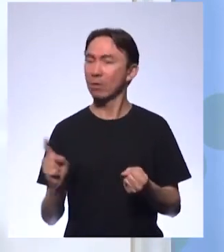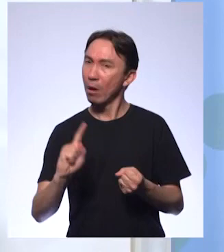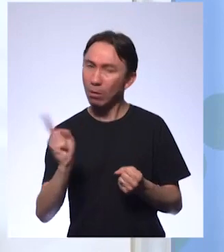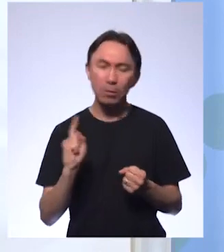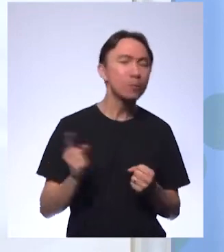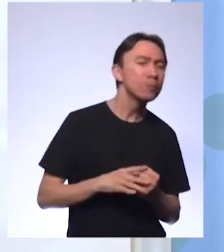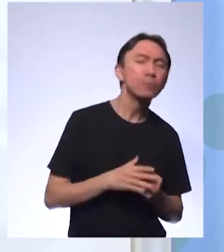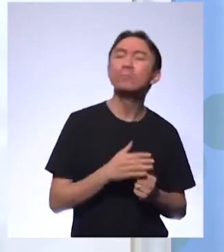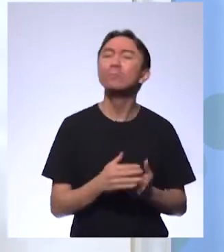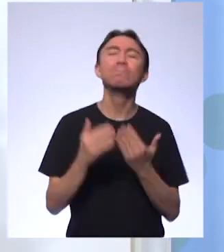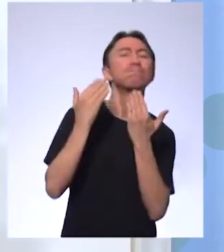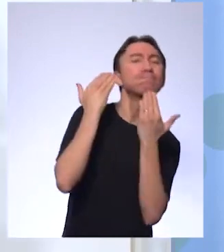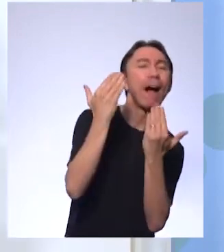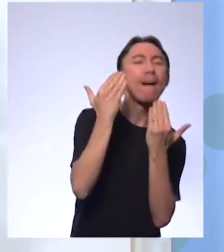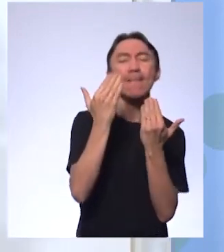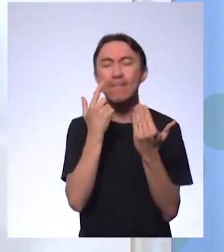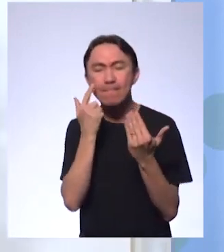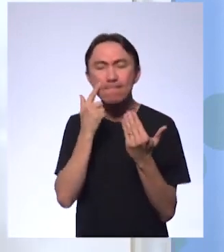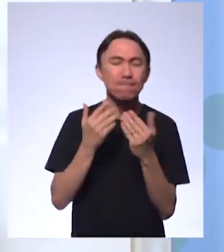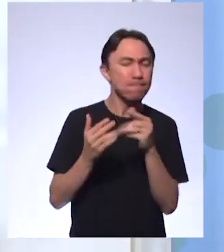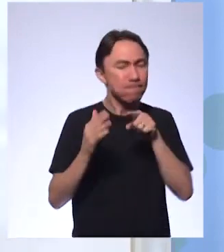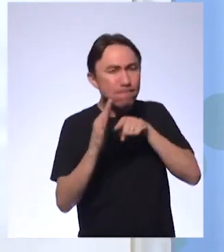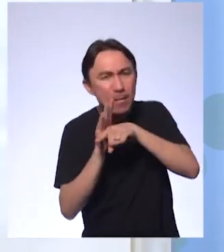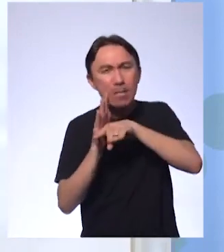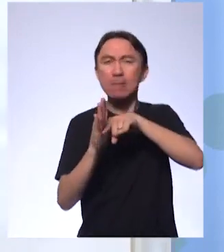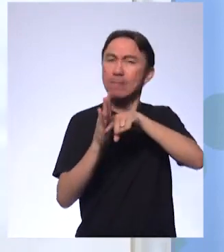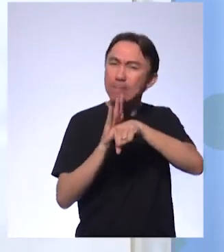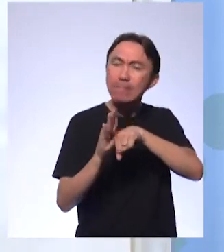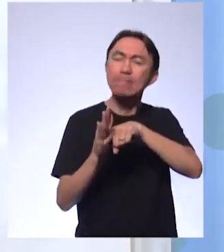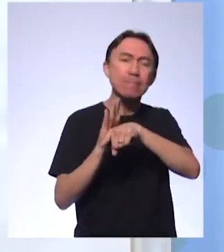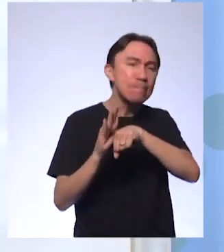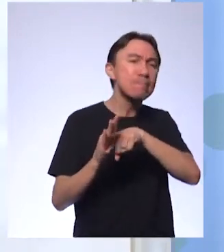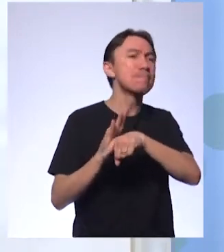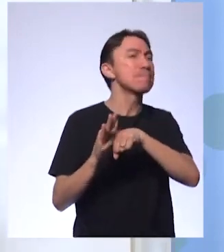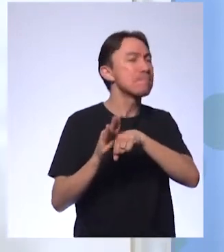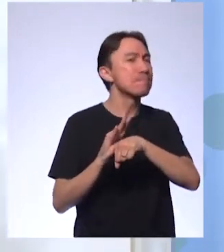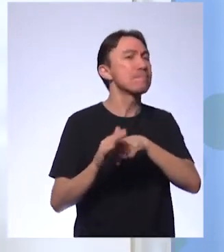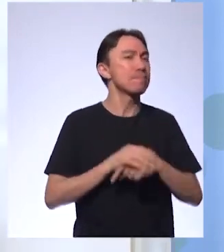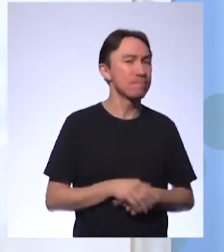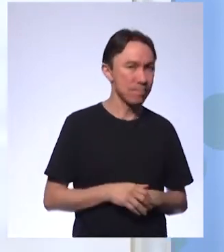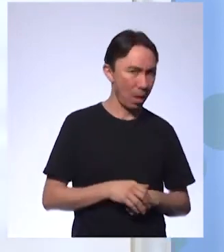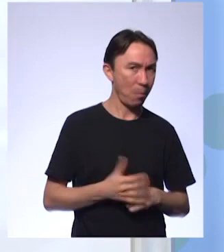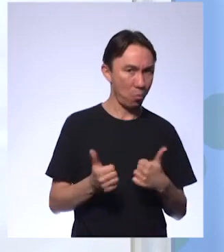conforma com as respostas e quer respostas melhores. E aí fica a dica.